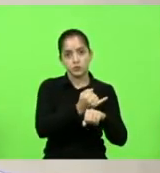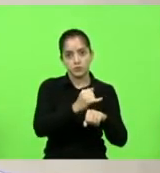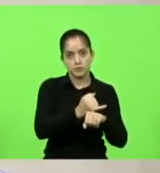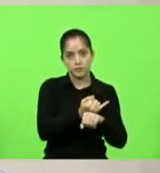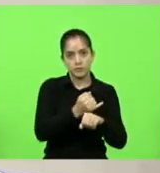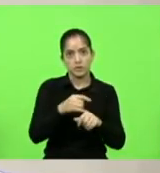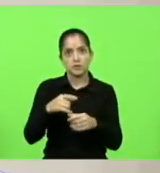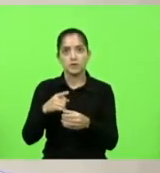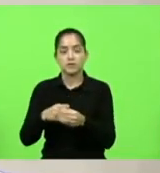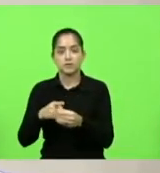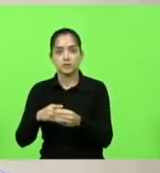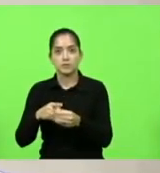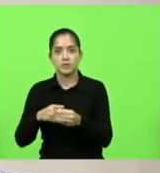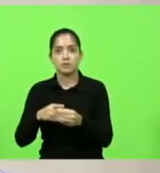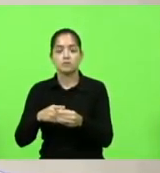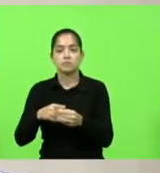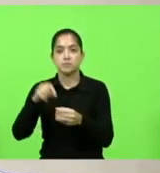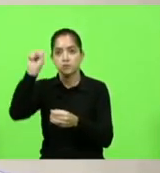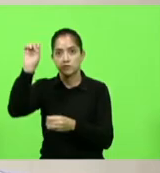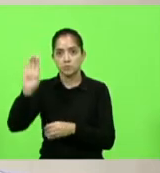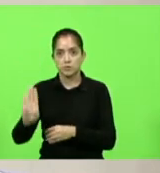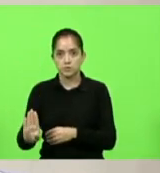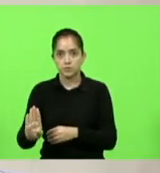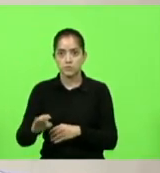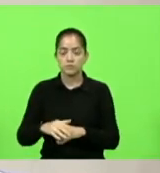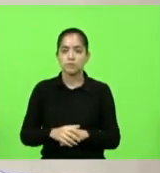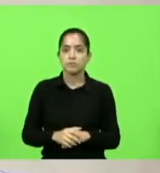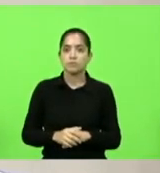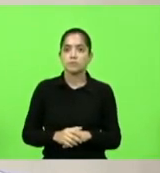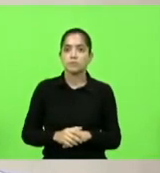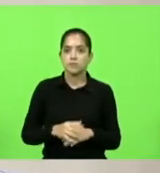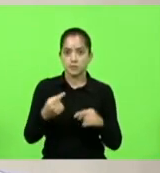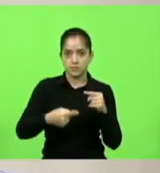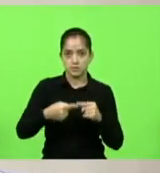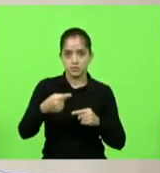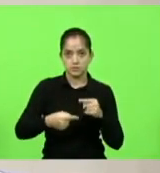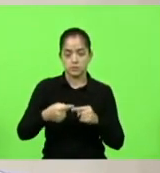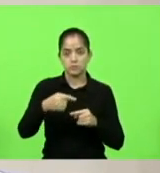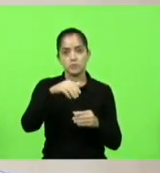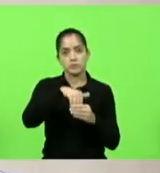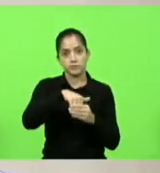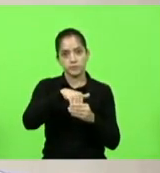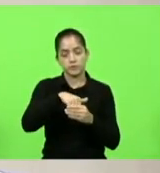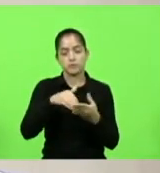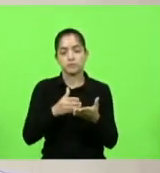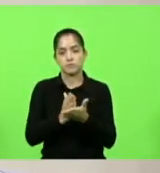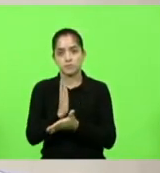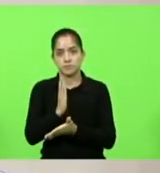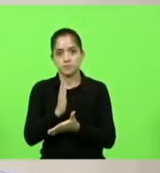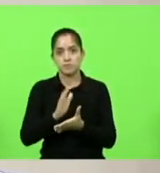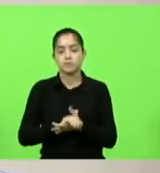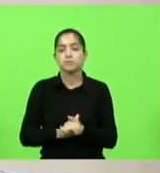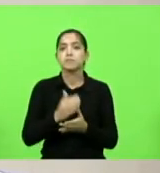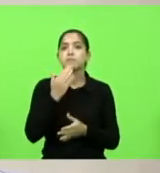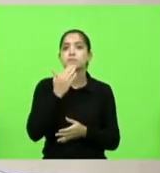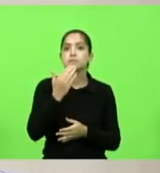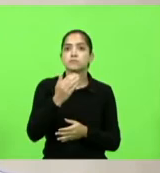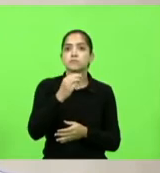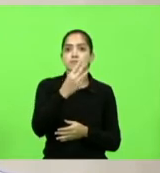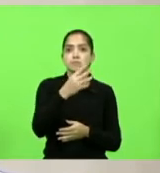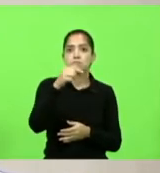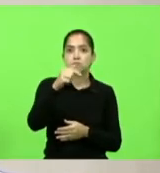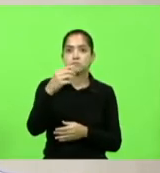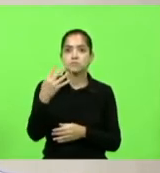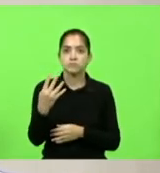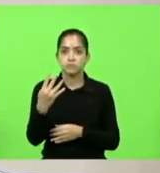São Bento do Sul. Em discussão? Em votação? Aprovado. Pedido de informação nº 374.